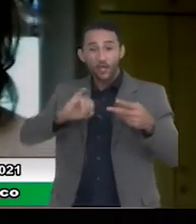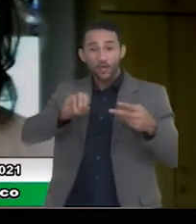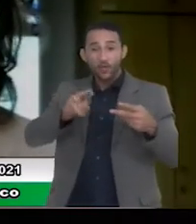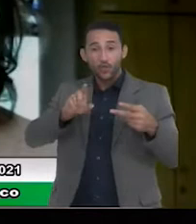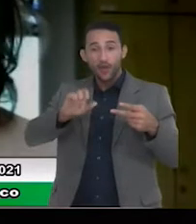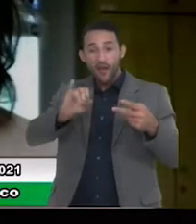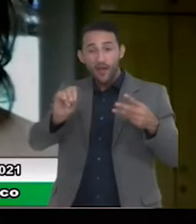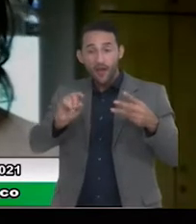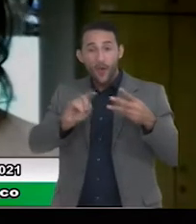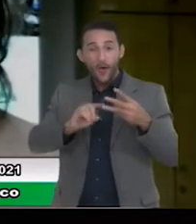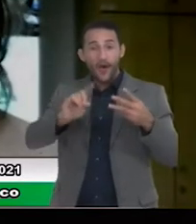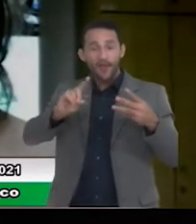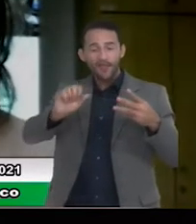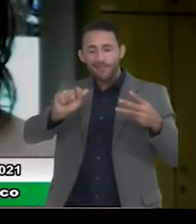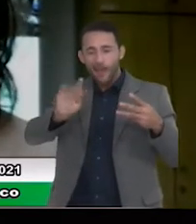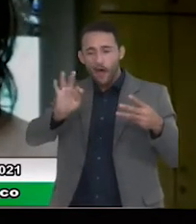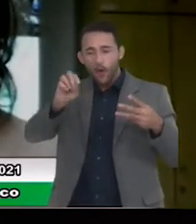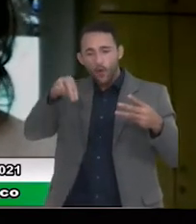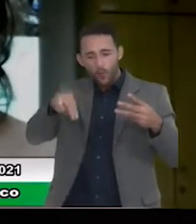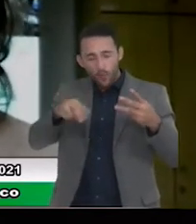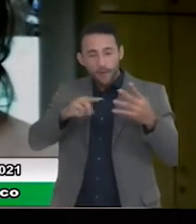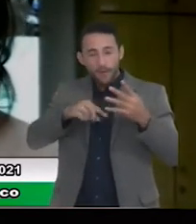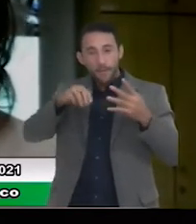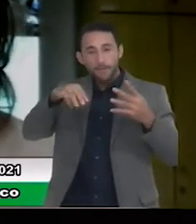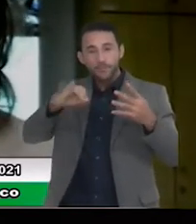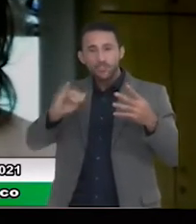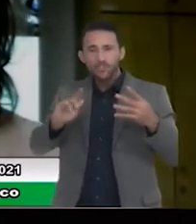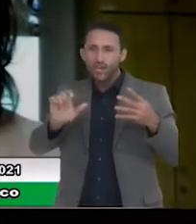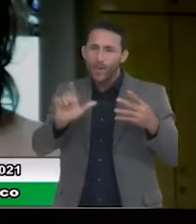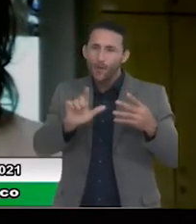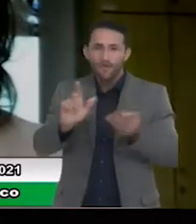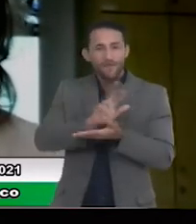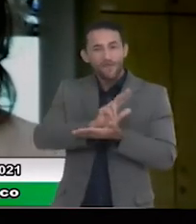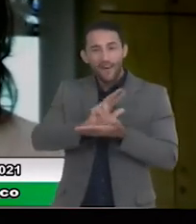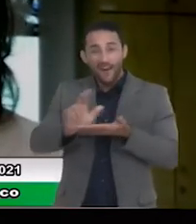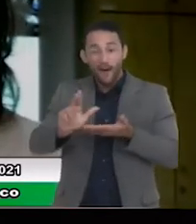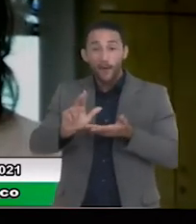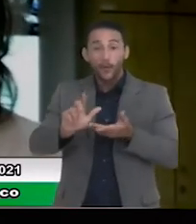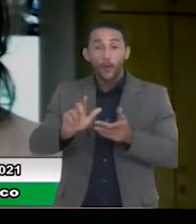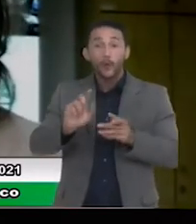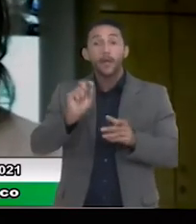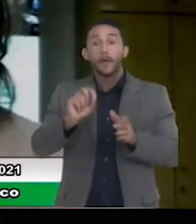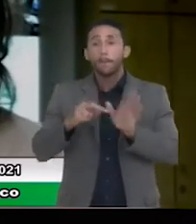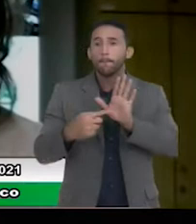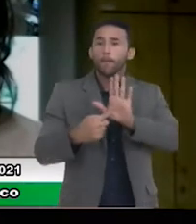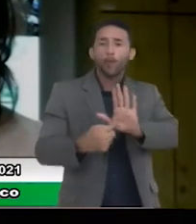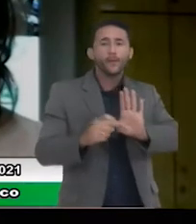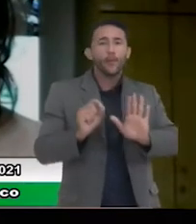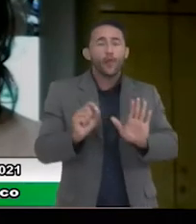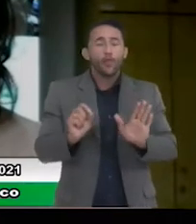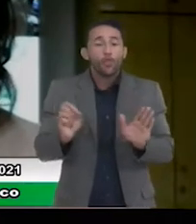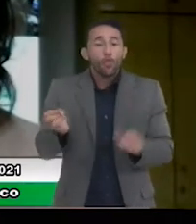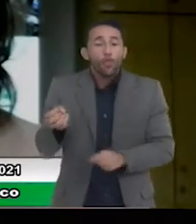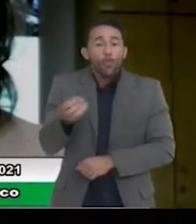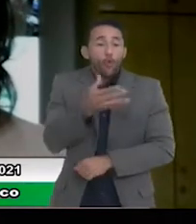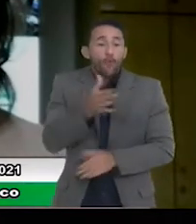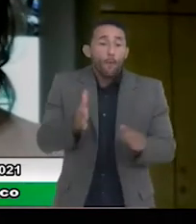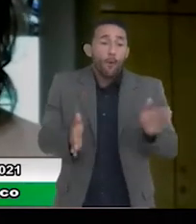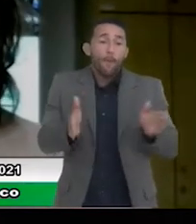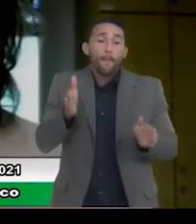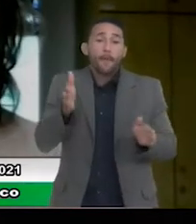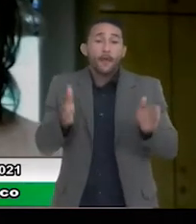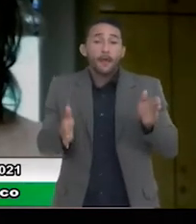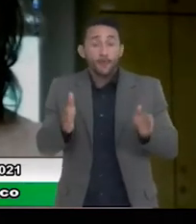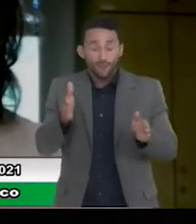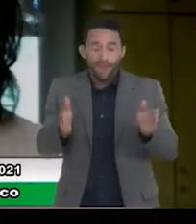Adalto, Michel, que representam esse novo momento da política brasileira de renovação, e também dos